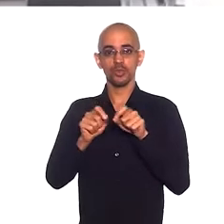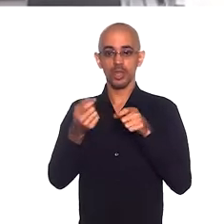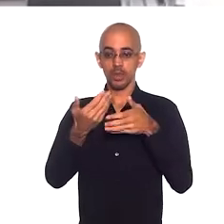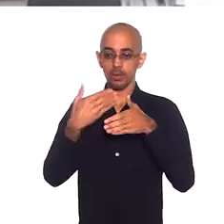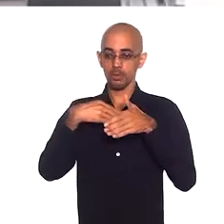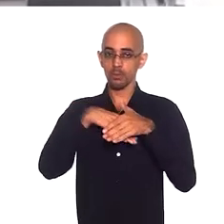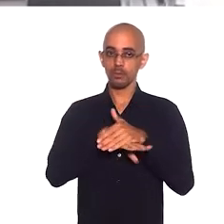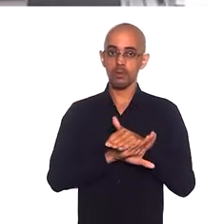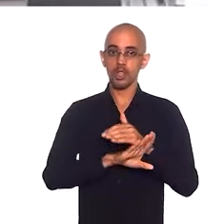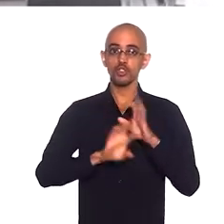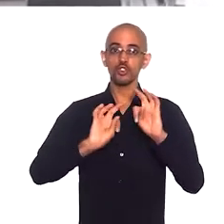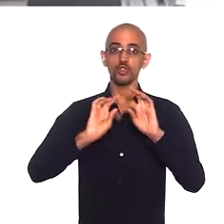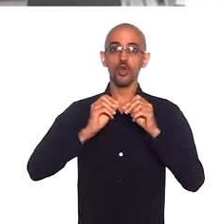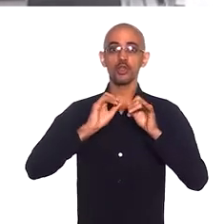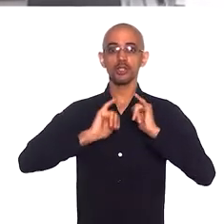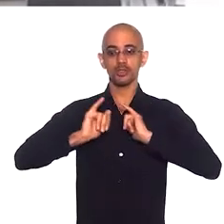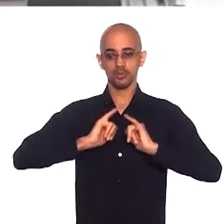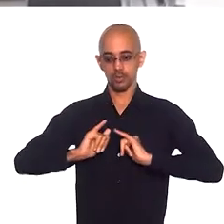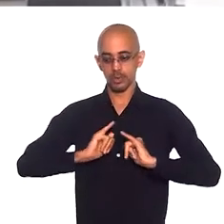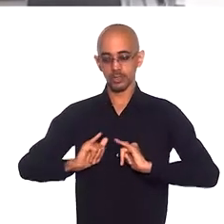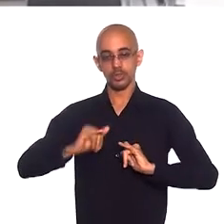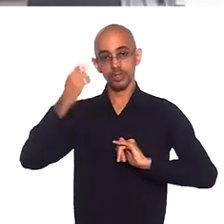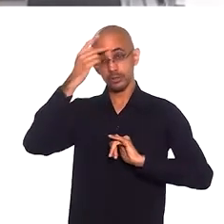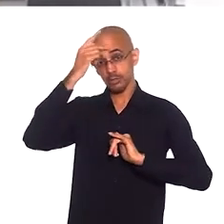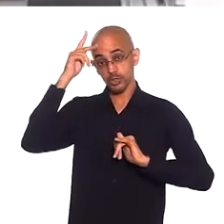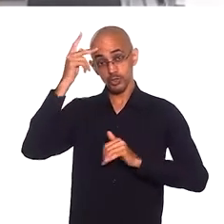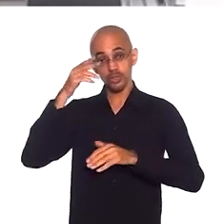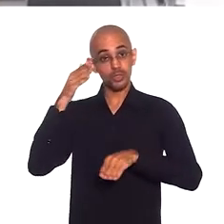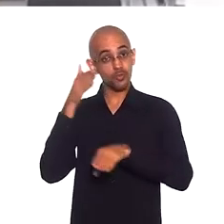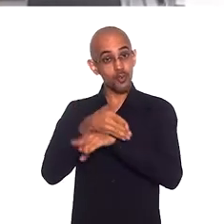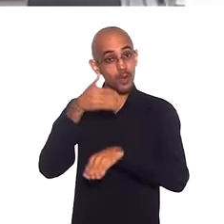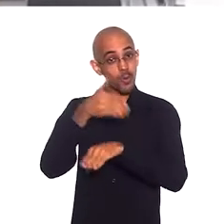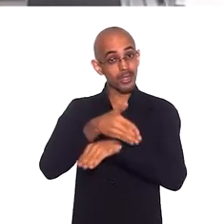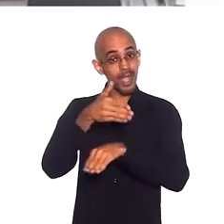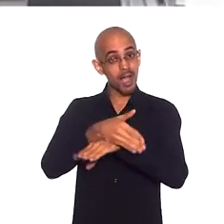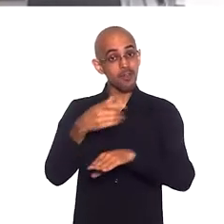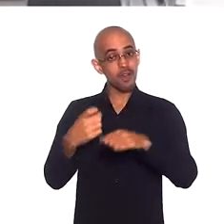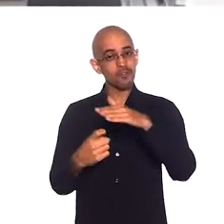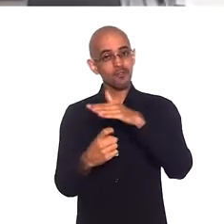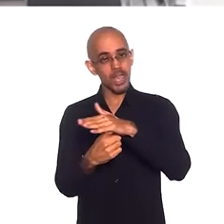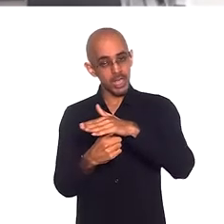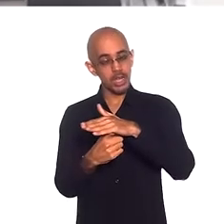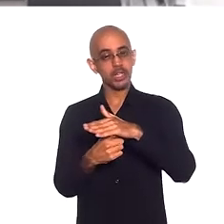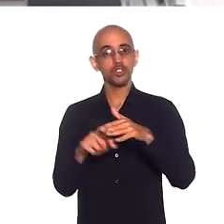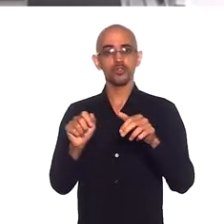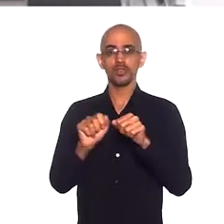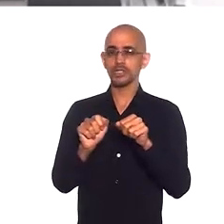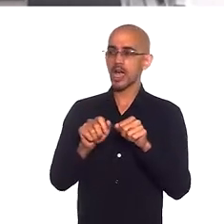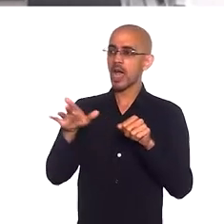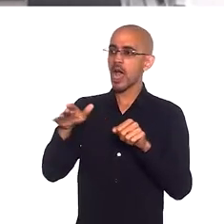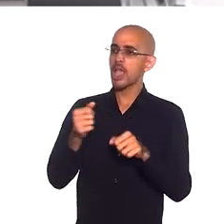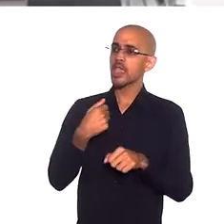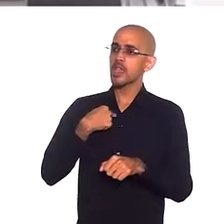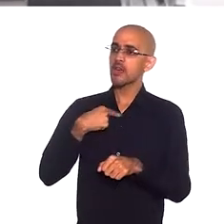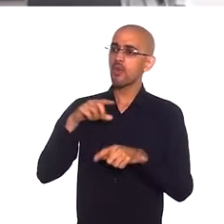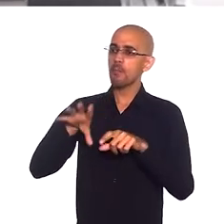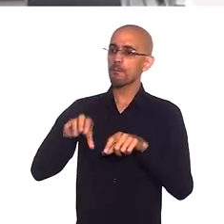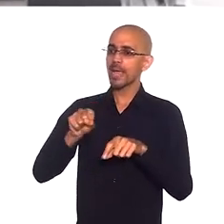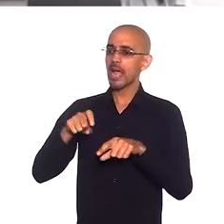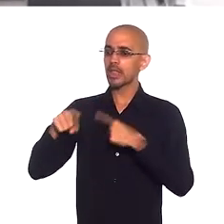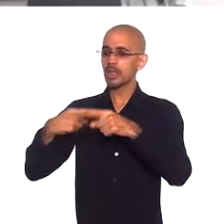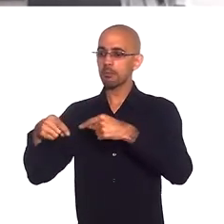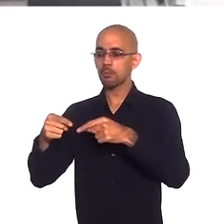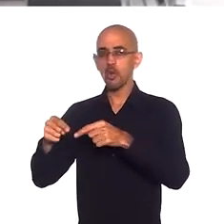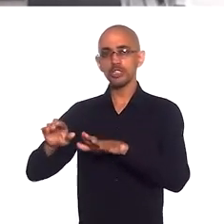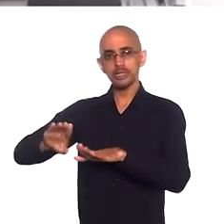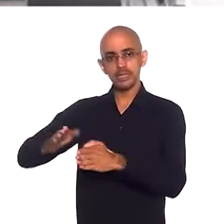fregueses habituais. Os que iam sempre. A gente desligava, ó, eu vou chegar atrasado, separa a